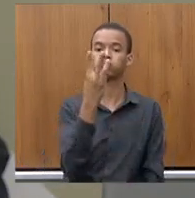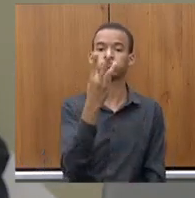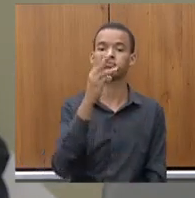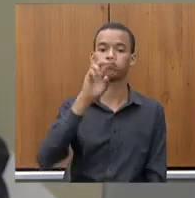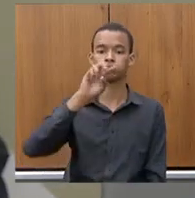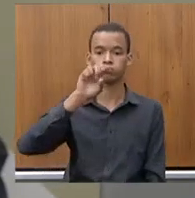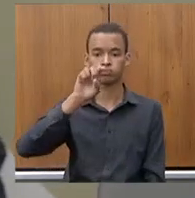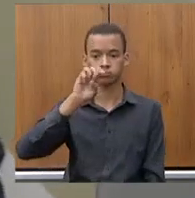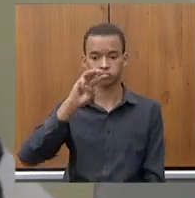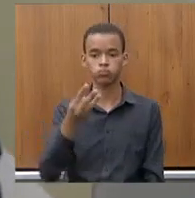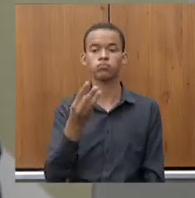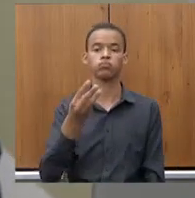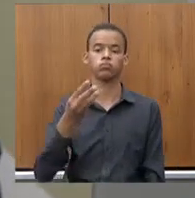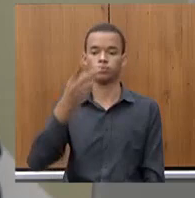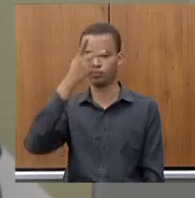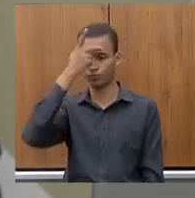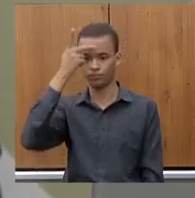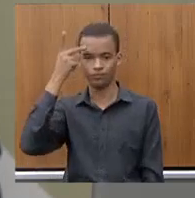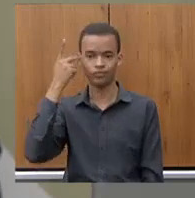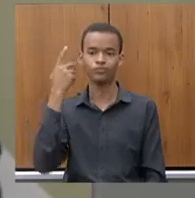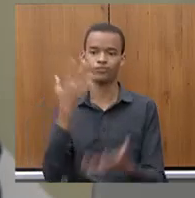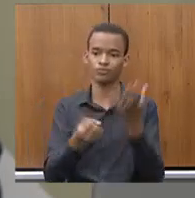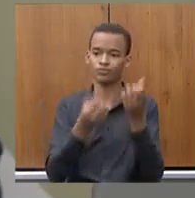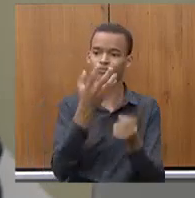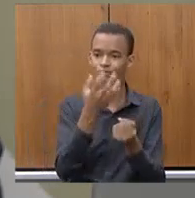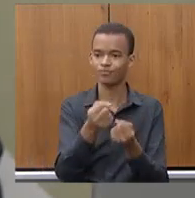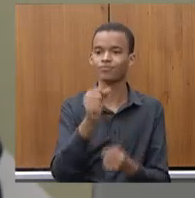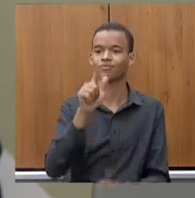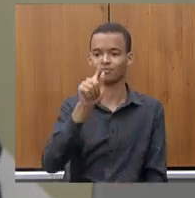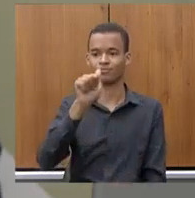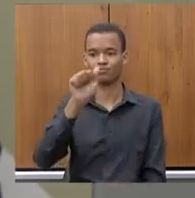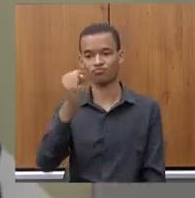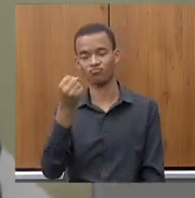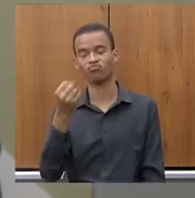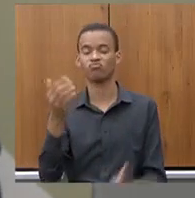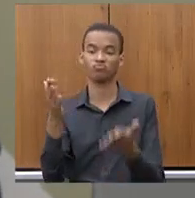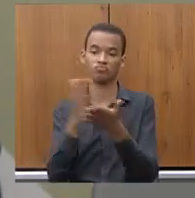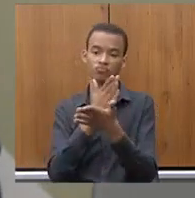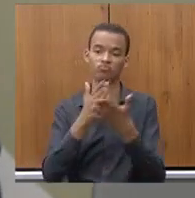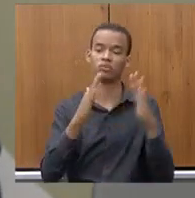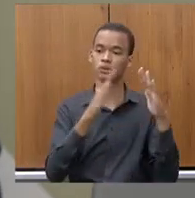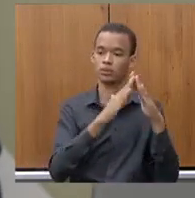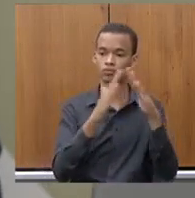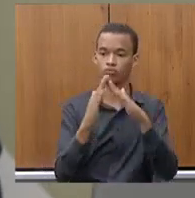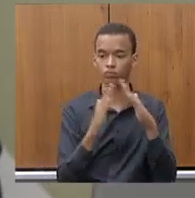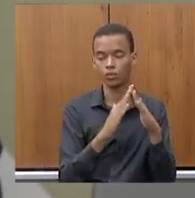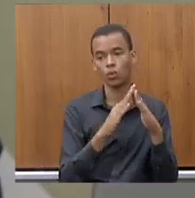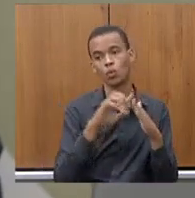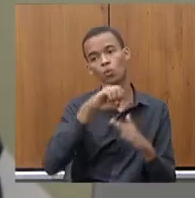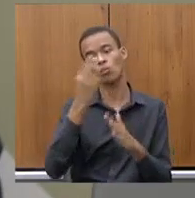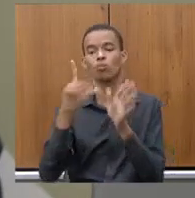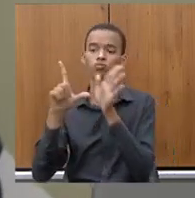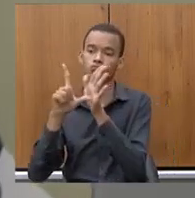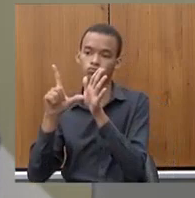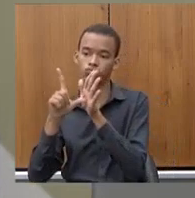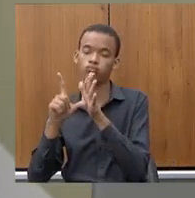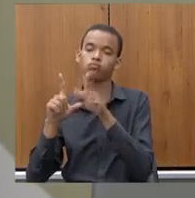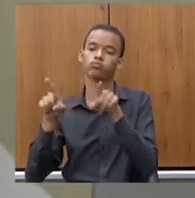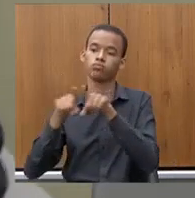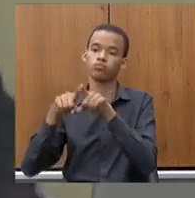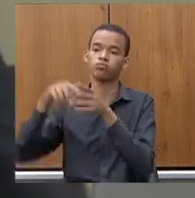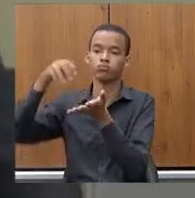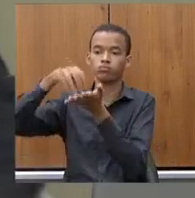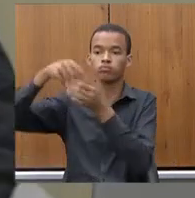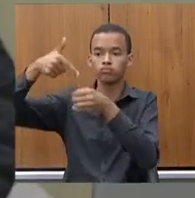cerca de 500 mil clientes dentre residenciais pequenos comércios varejo postos de gasolina